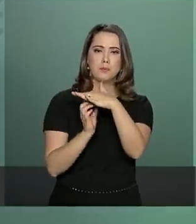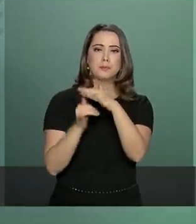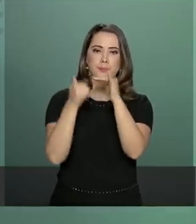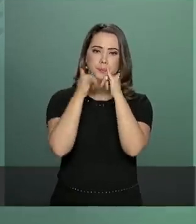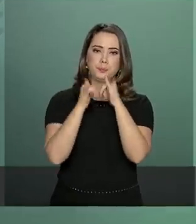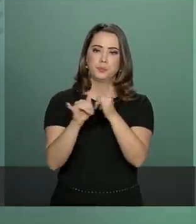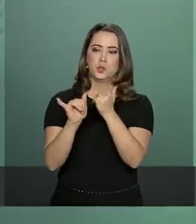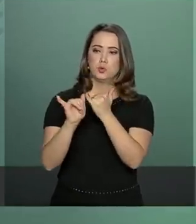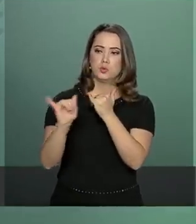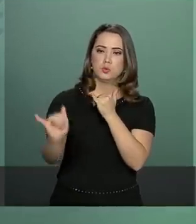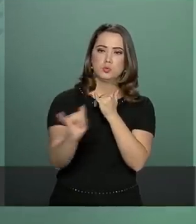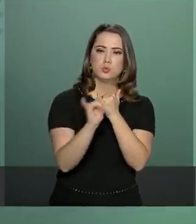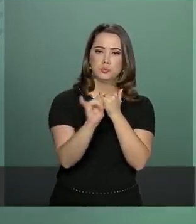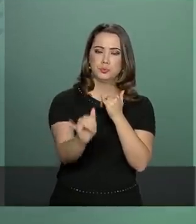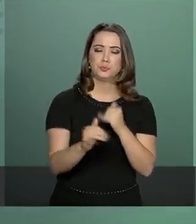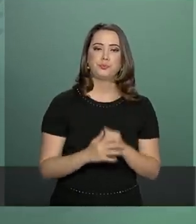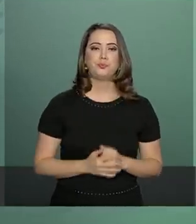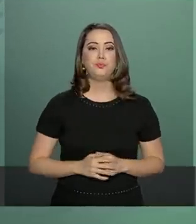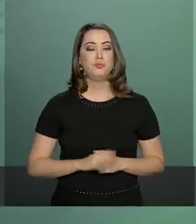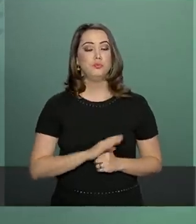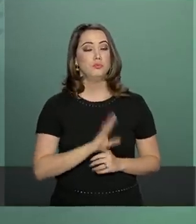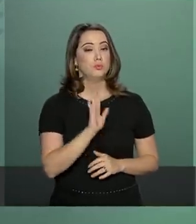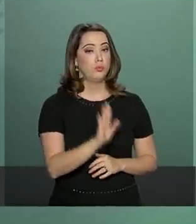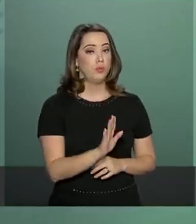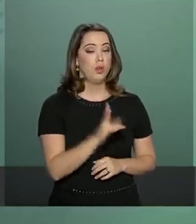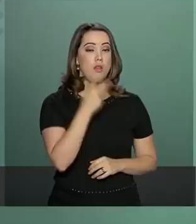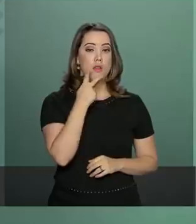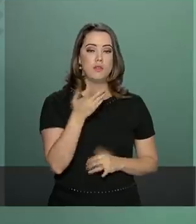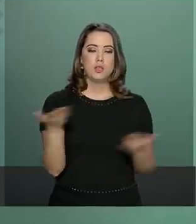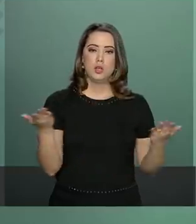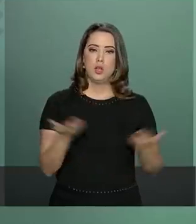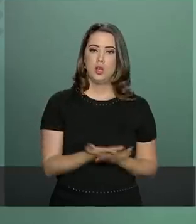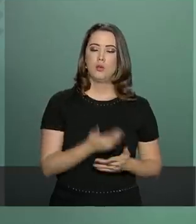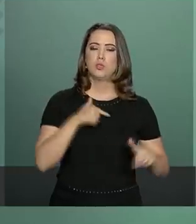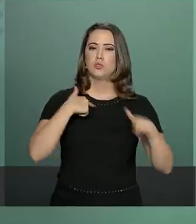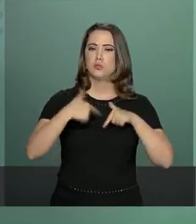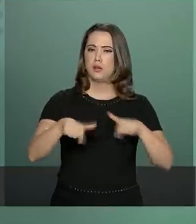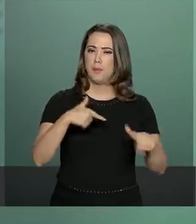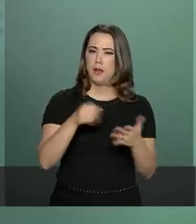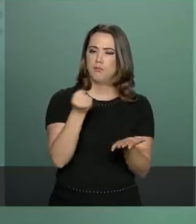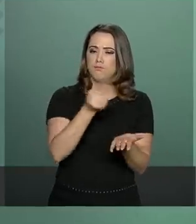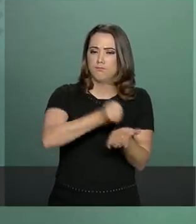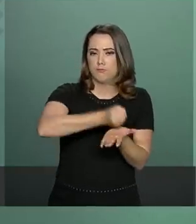Com relação a empregos, o emprego formal